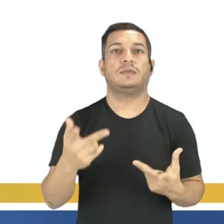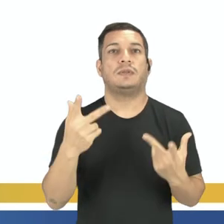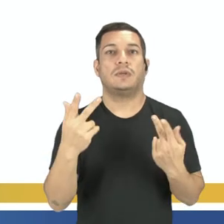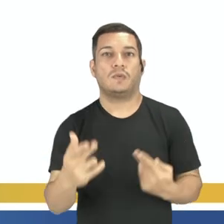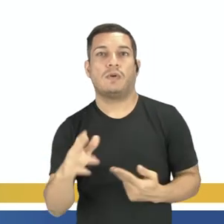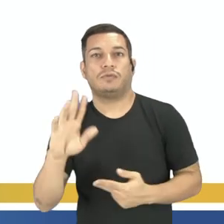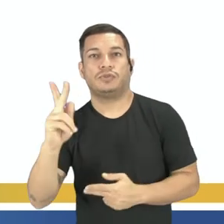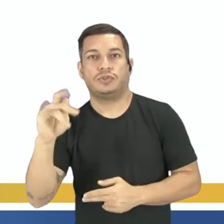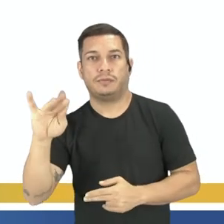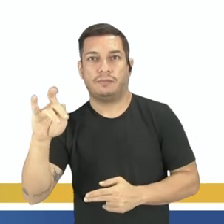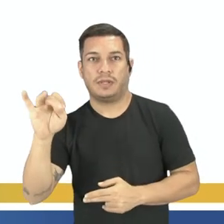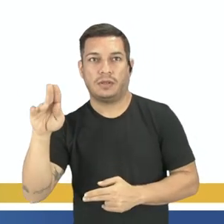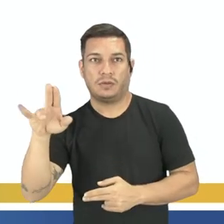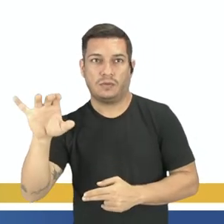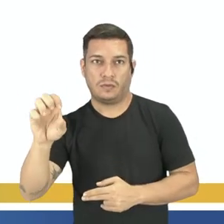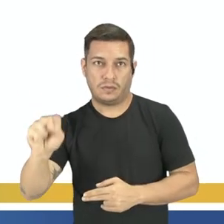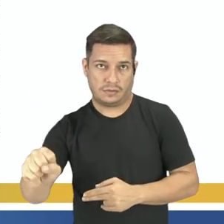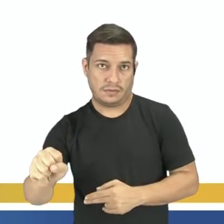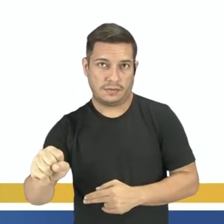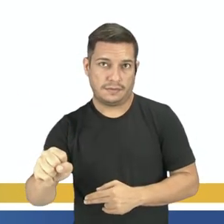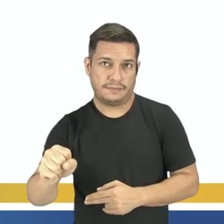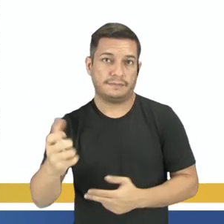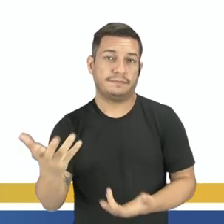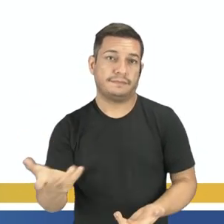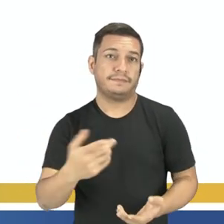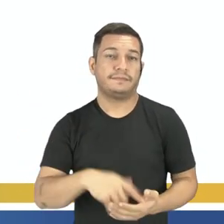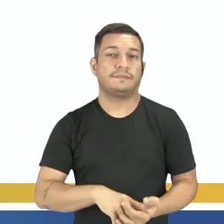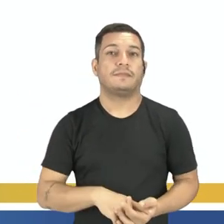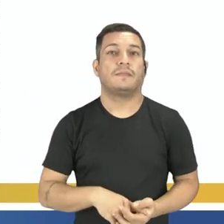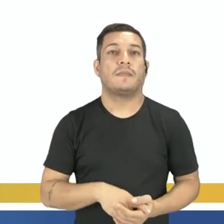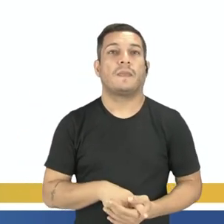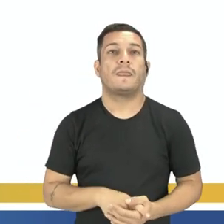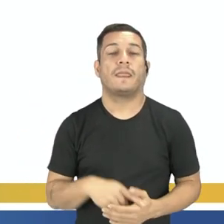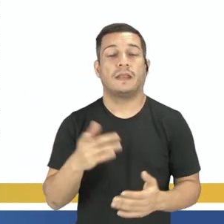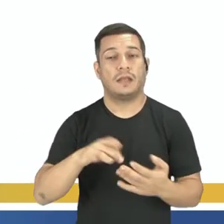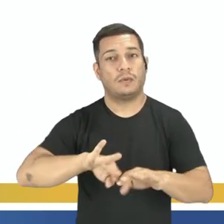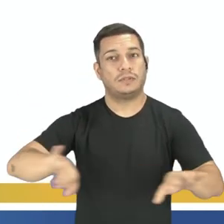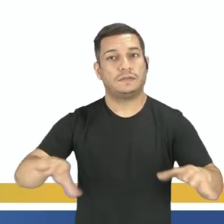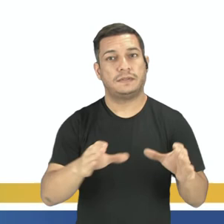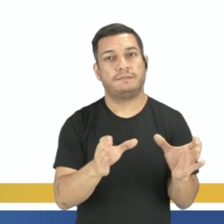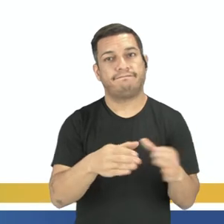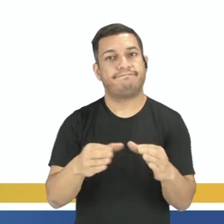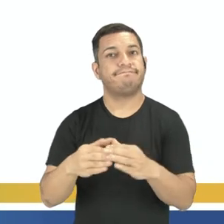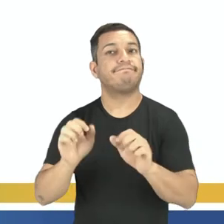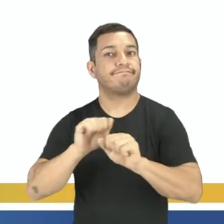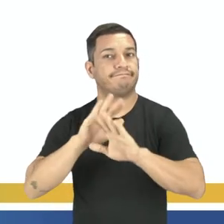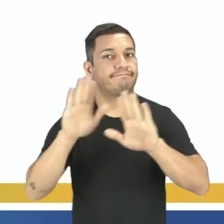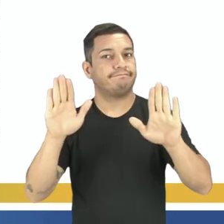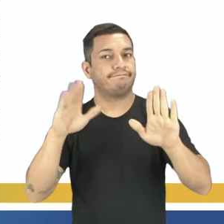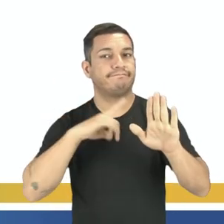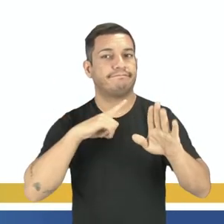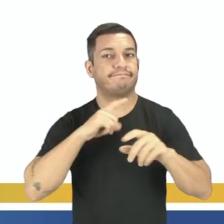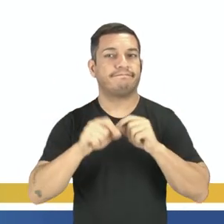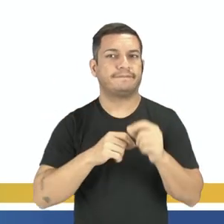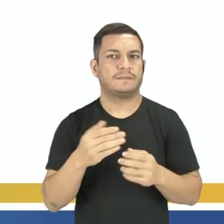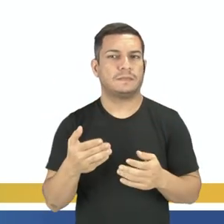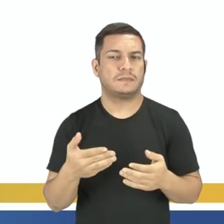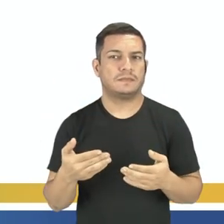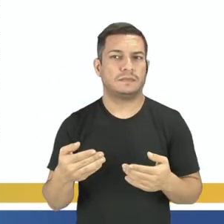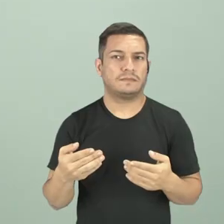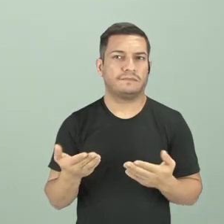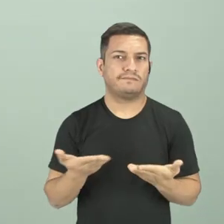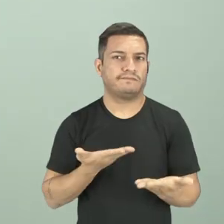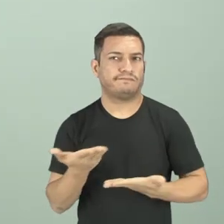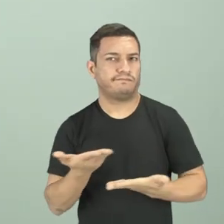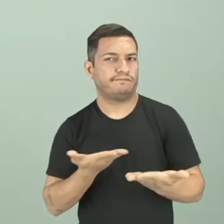possuíam os meios de produção nas colônias. Então nós temos essa divisão bem clara. Havia uma ameaça eminente